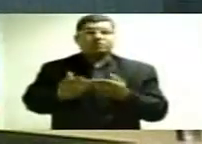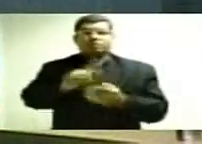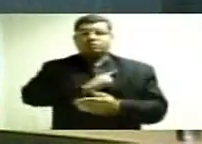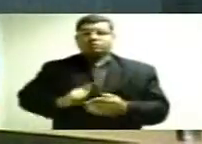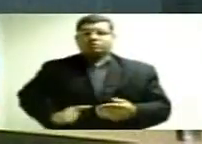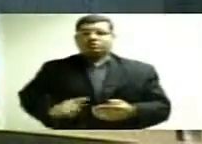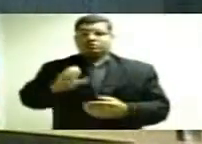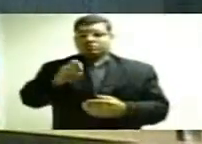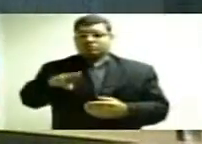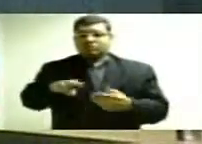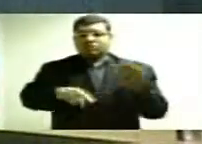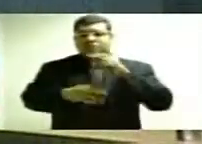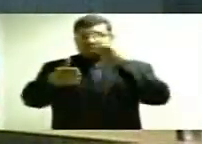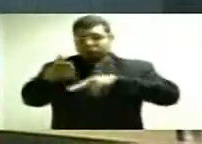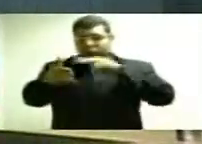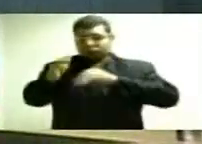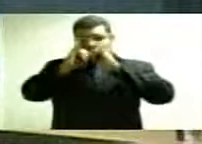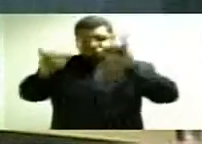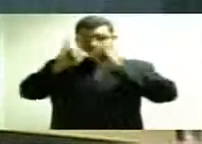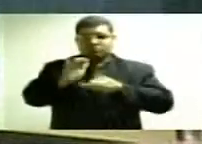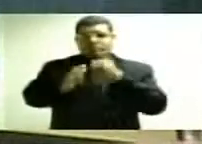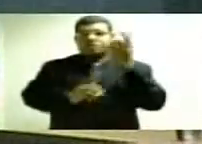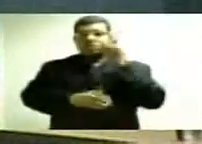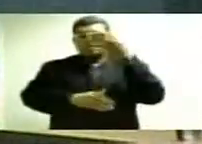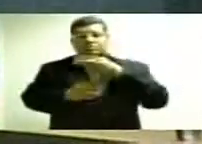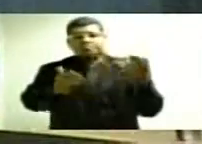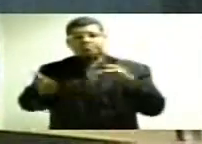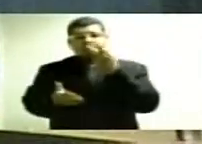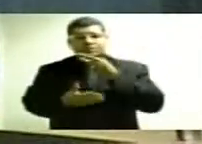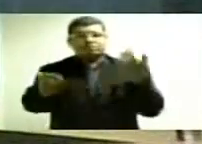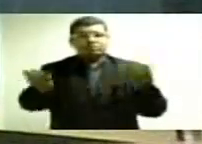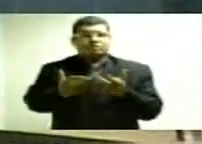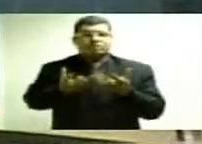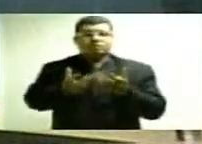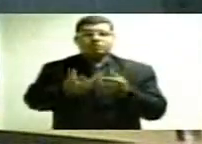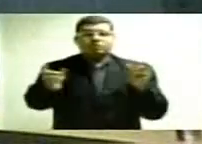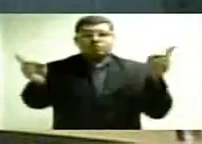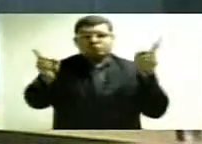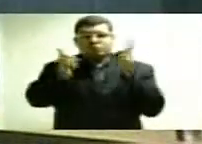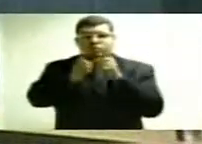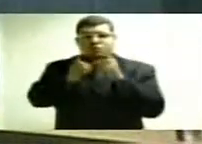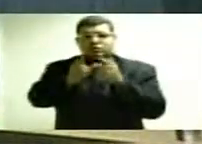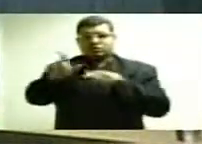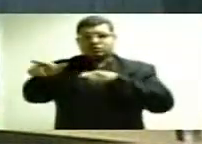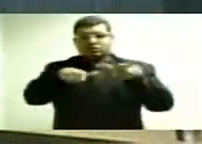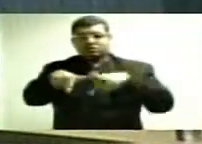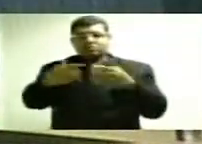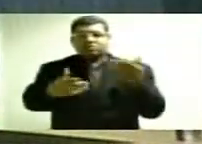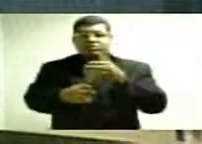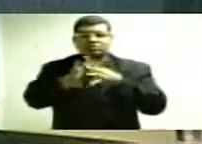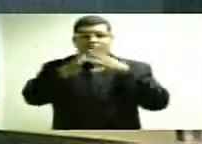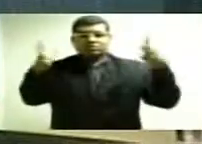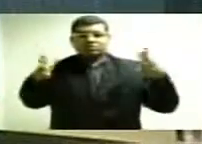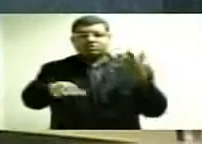governador Omar Azizi leu a sua mensagem no primeiro dia desse mandato, dizendo, reduzirei o custeio para